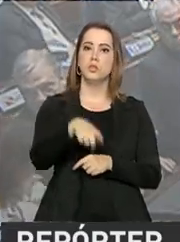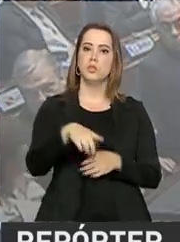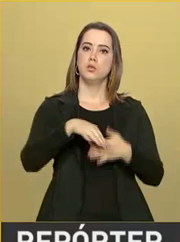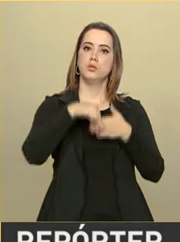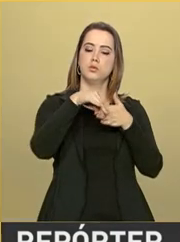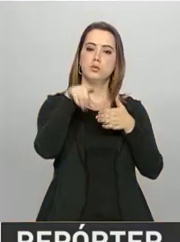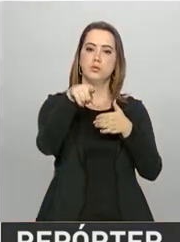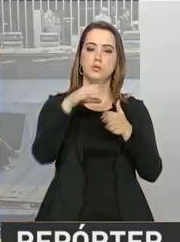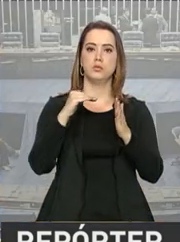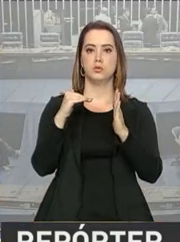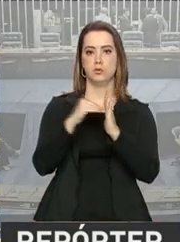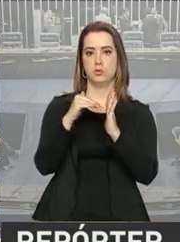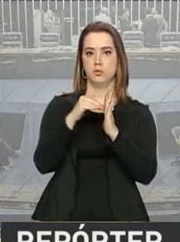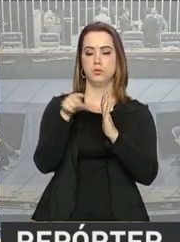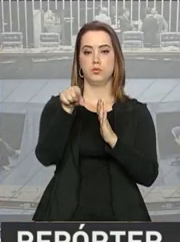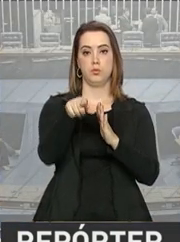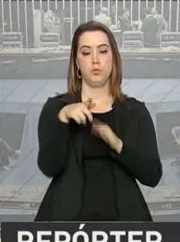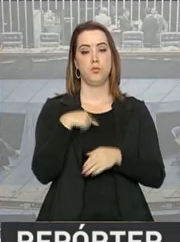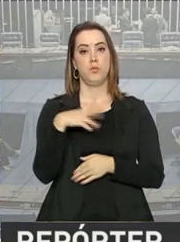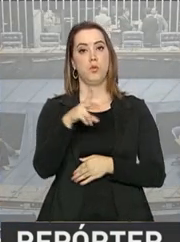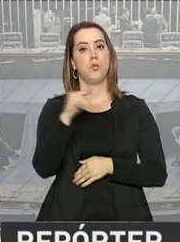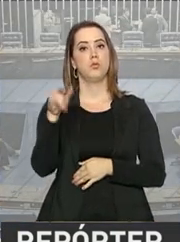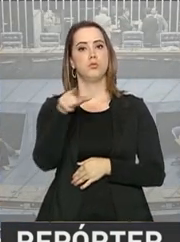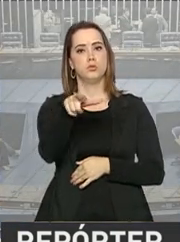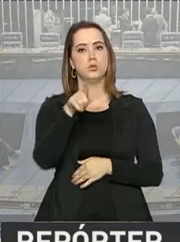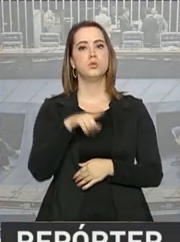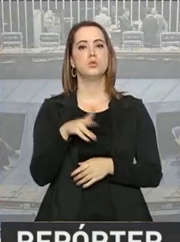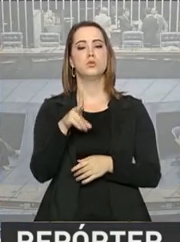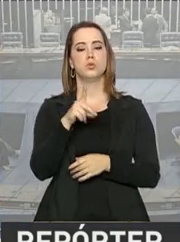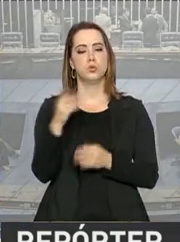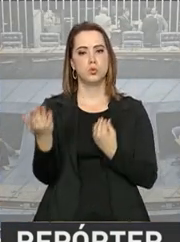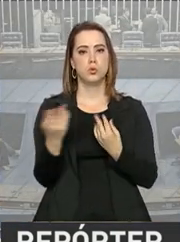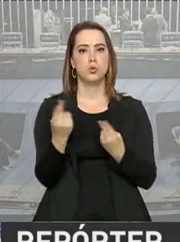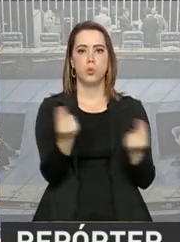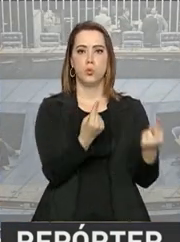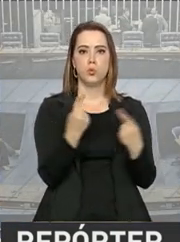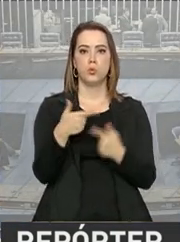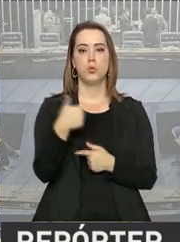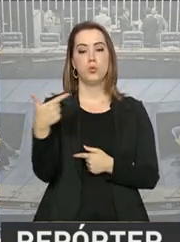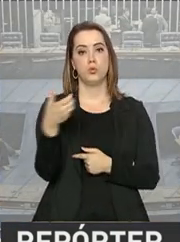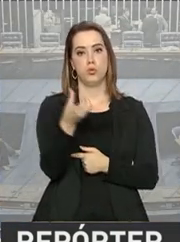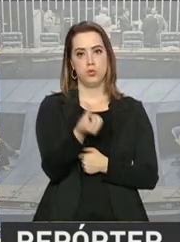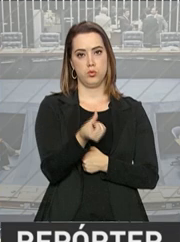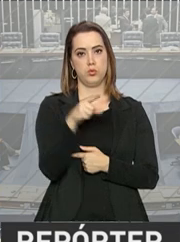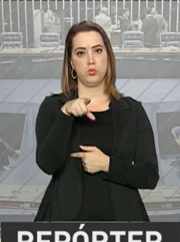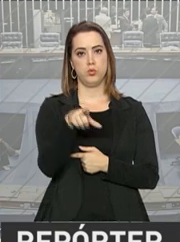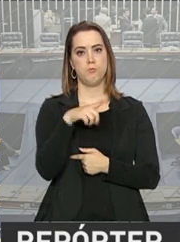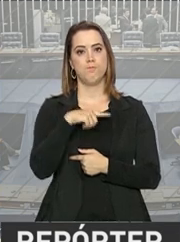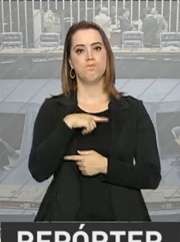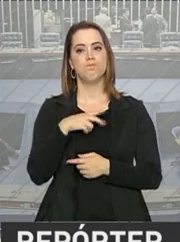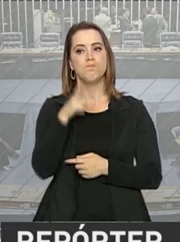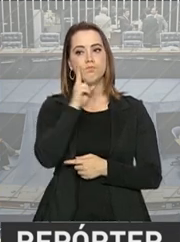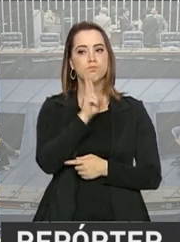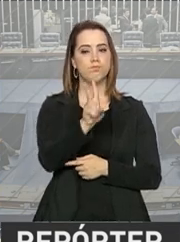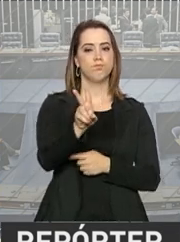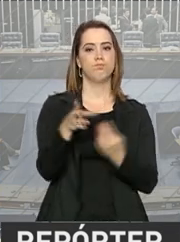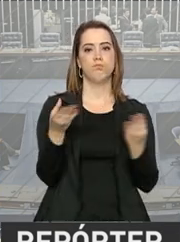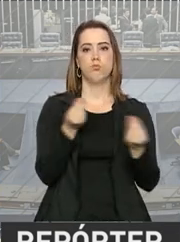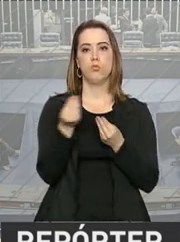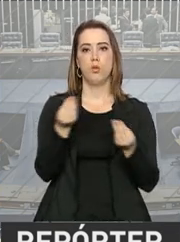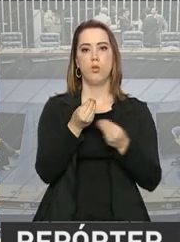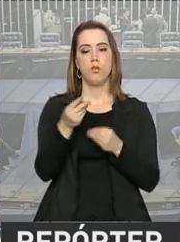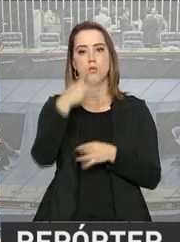Senado. A ideia é que este dia, assim como o dia 26, sejam dedicados a oitivas de testemunhas.